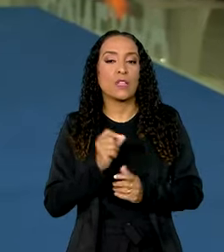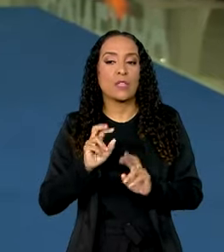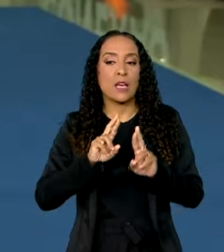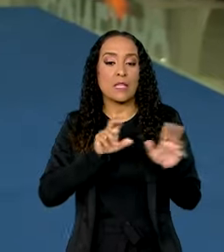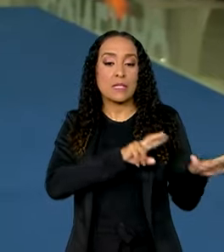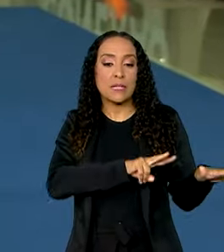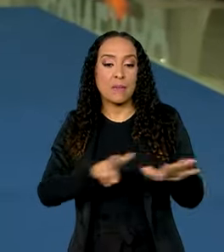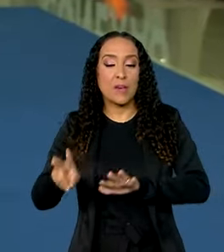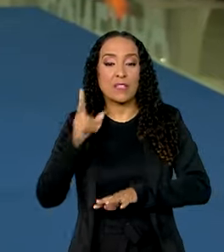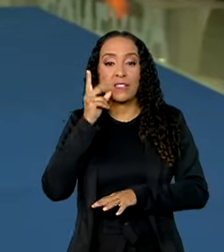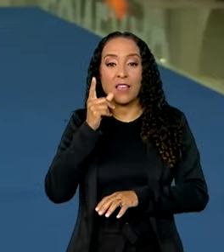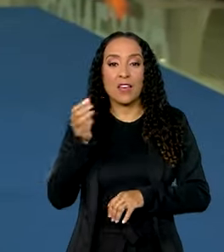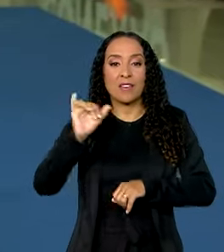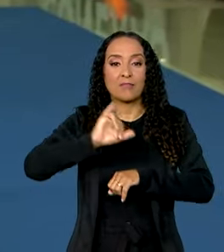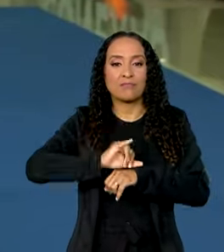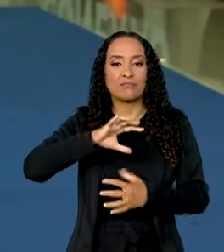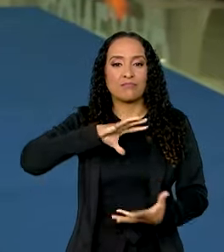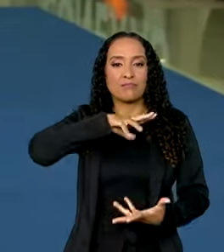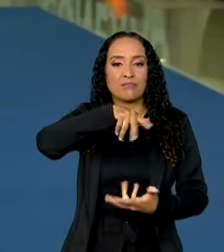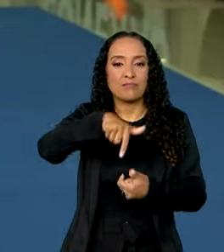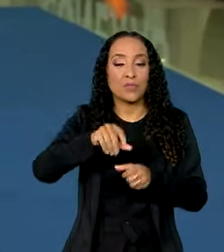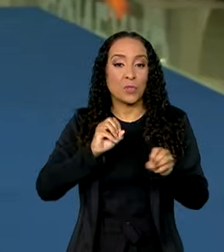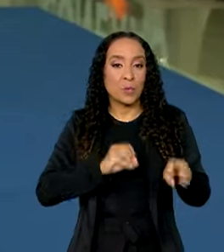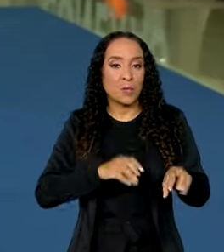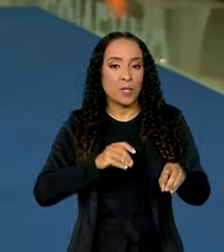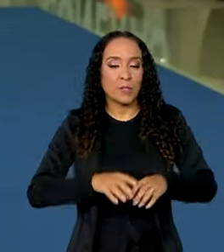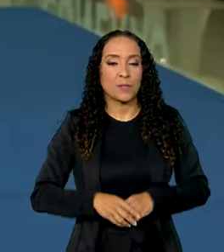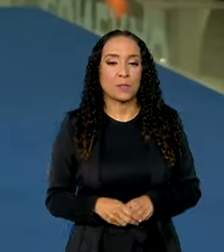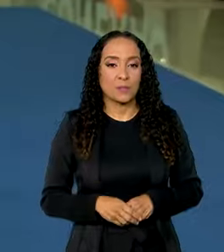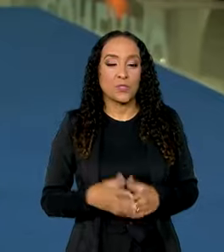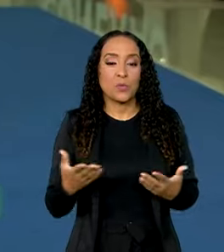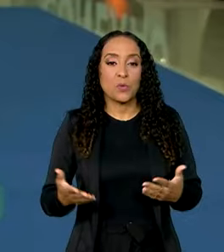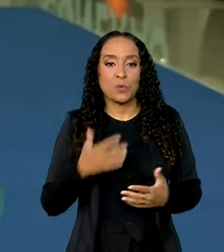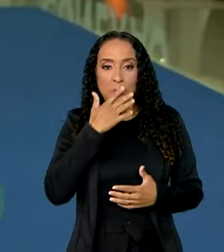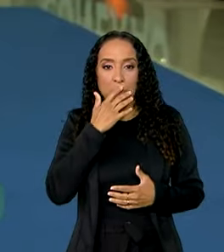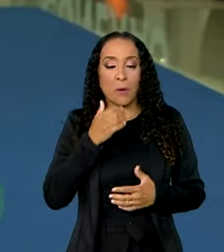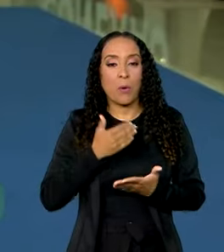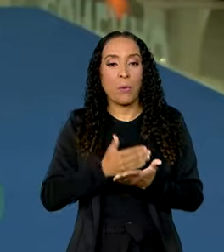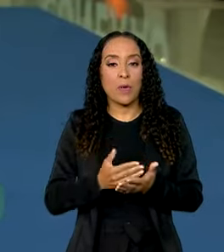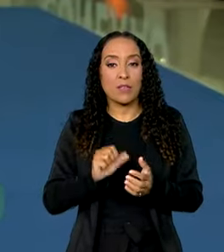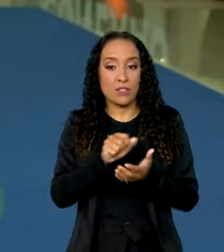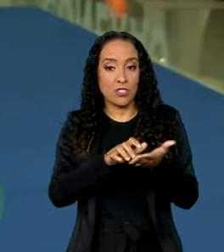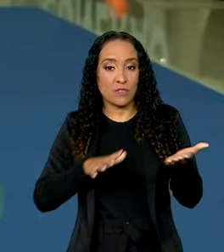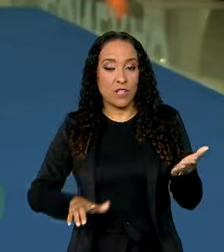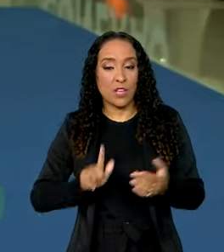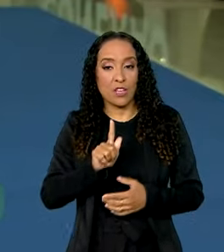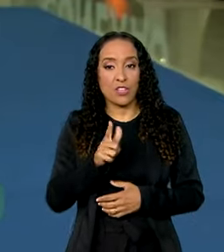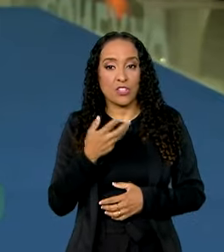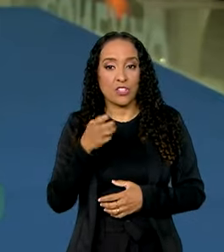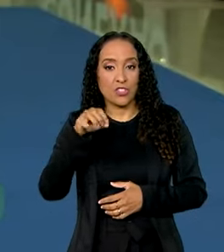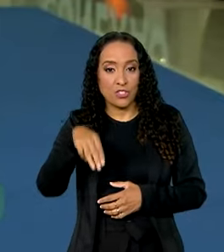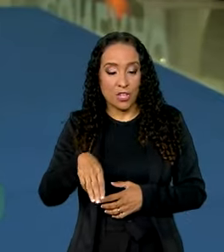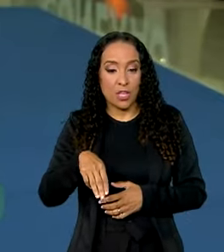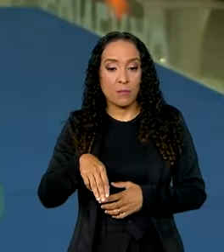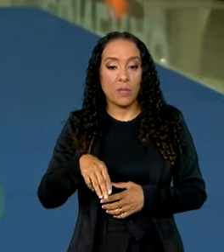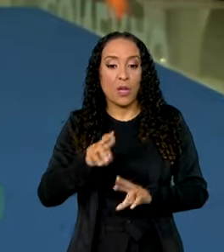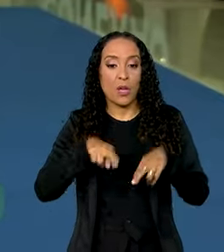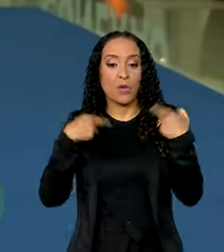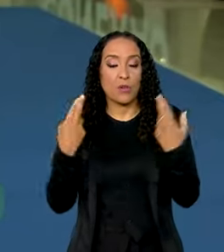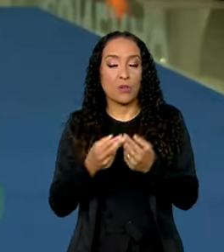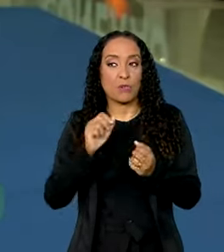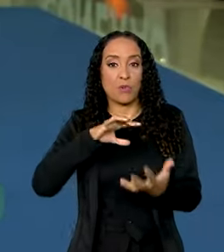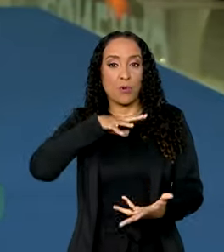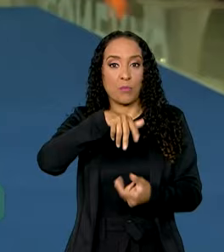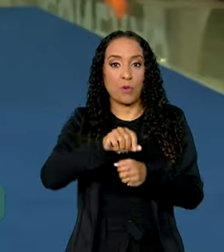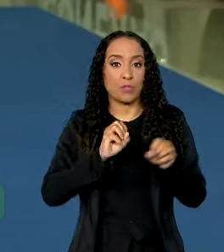Ceará, Centro Global da Educação. Hoje começam as atividades do GEM, a reunião global de educação que é